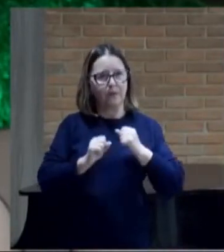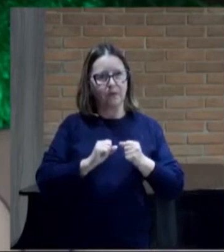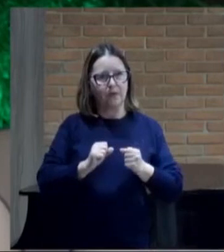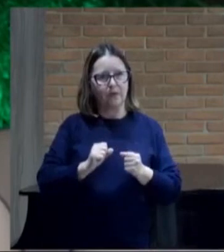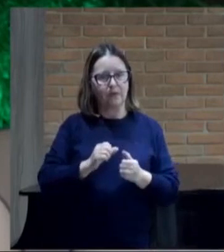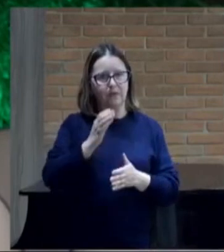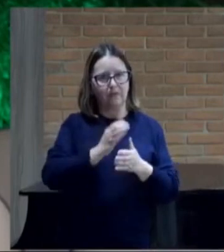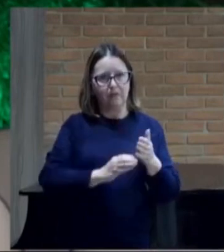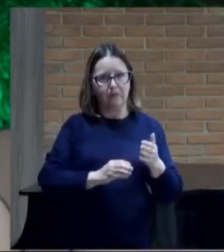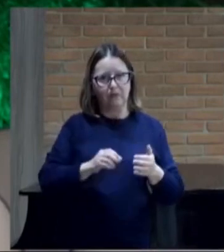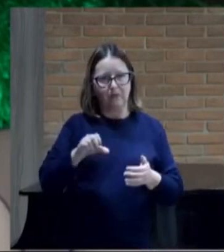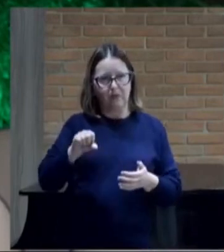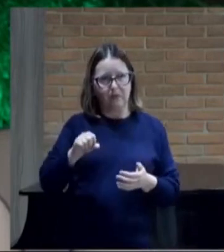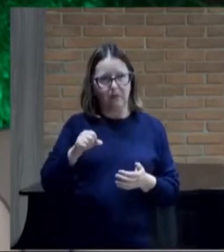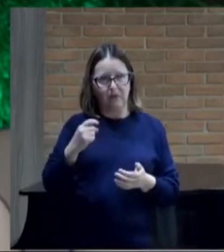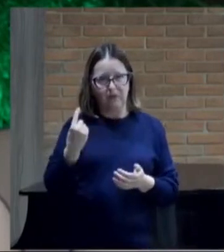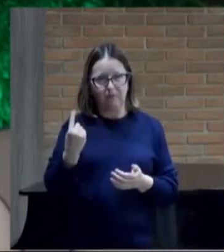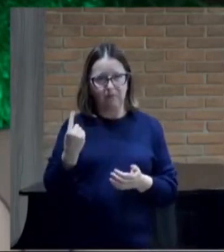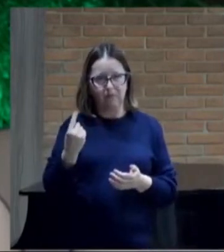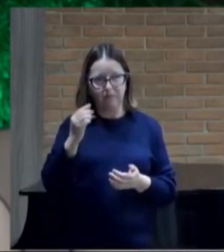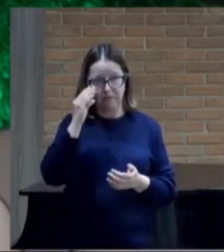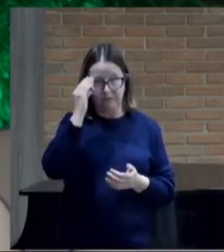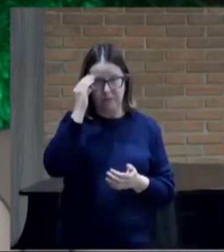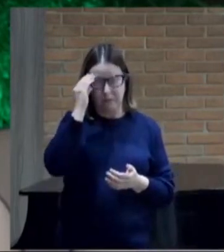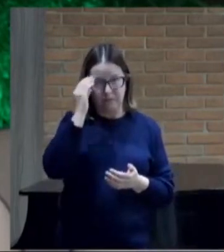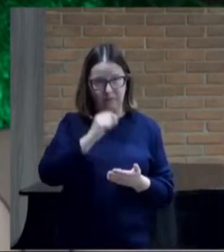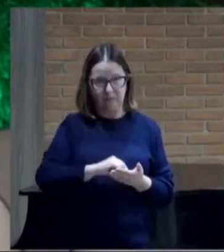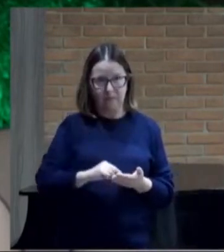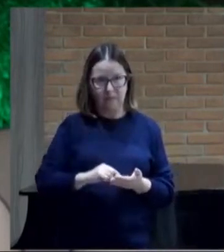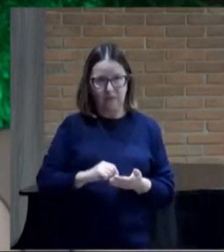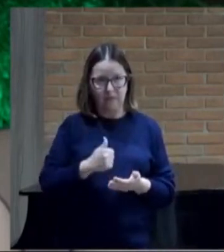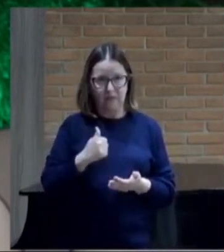Salmo 91 11